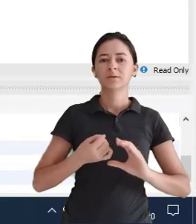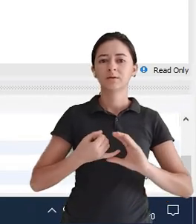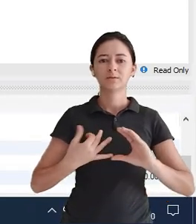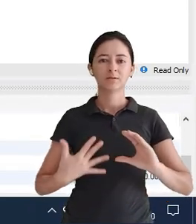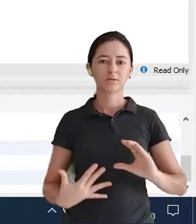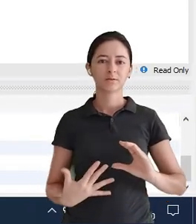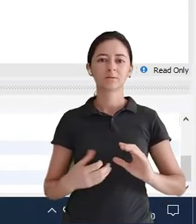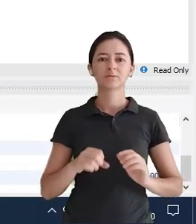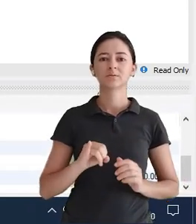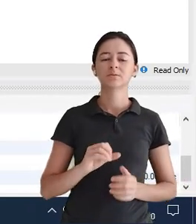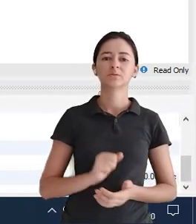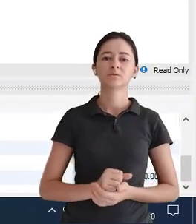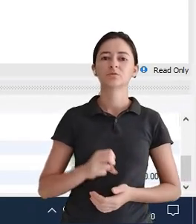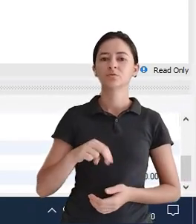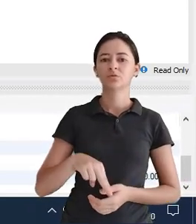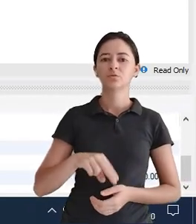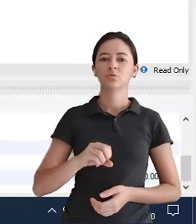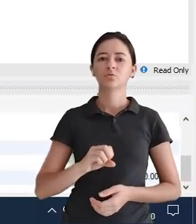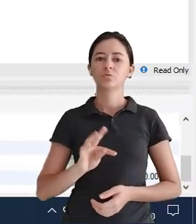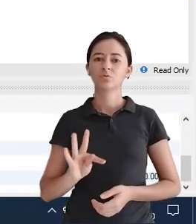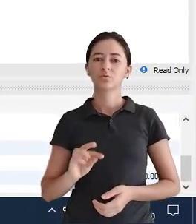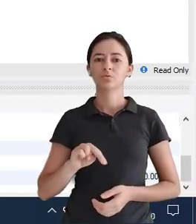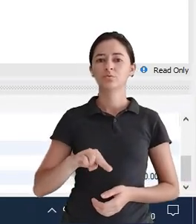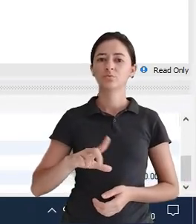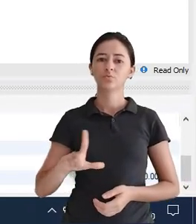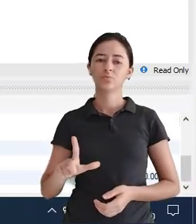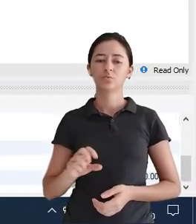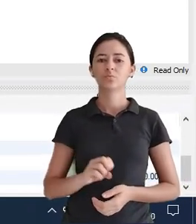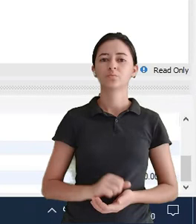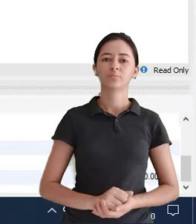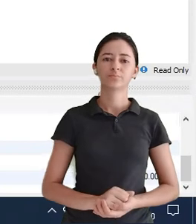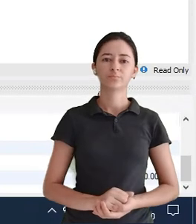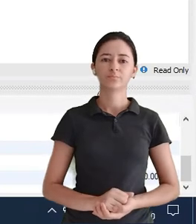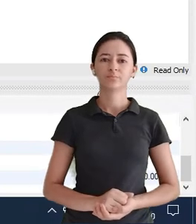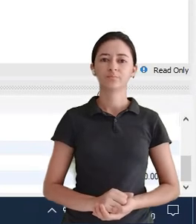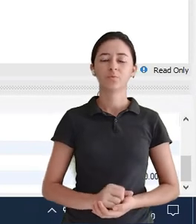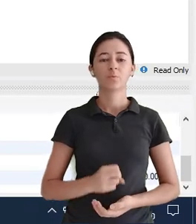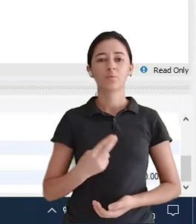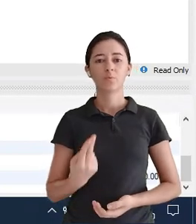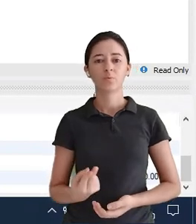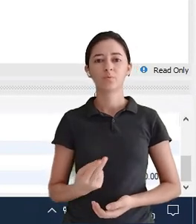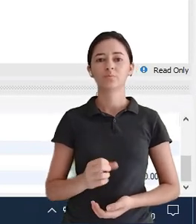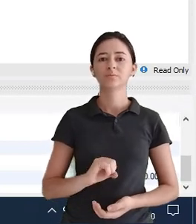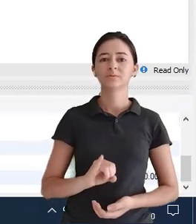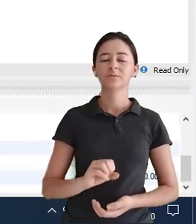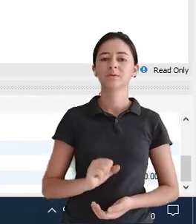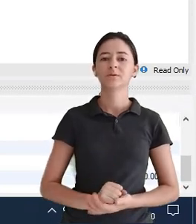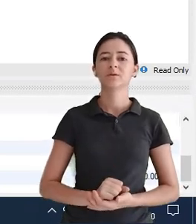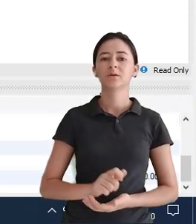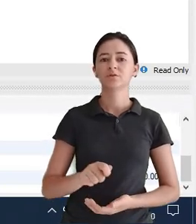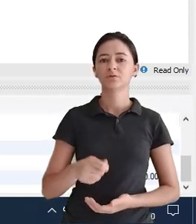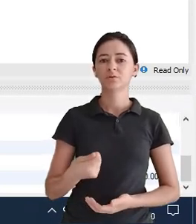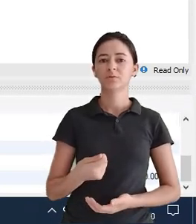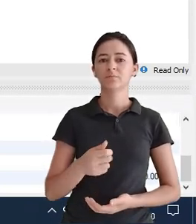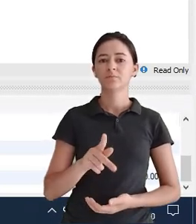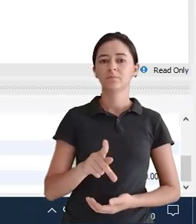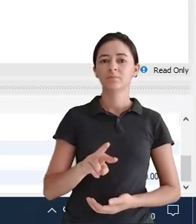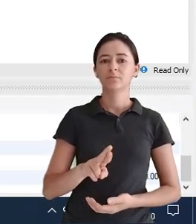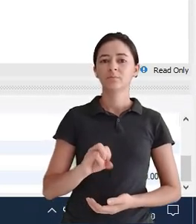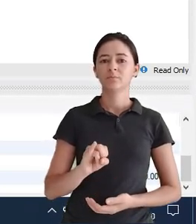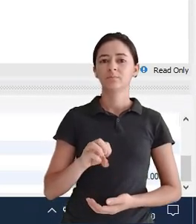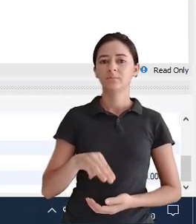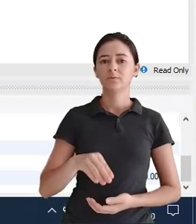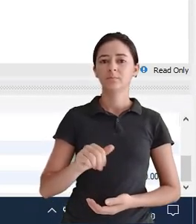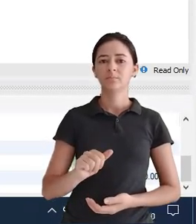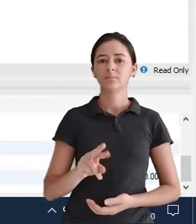Aqui a característica Se ele é not nu Ou se ele é nu E aqui Se ele é uma chave primária Ou